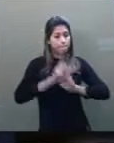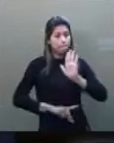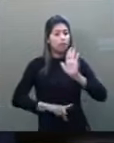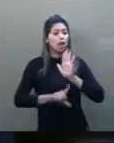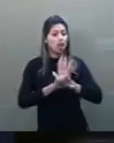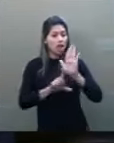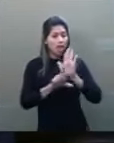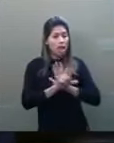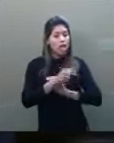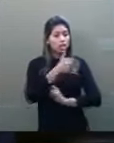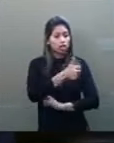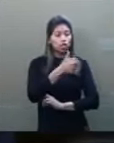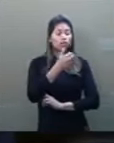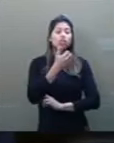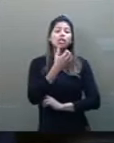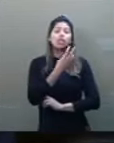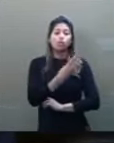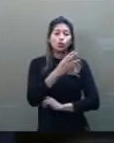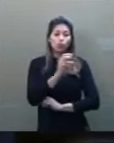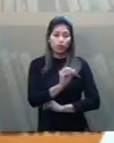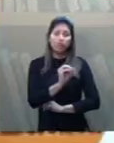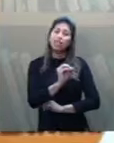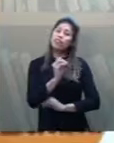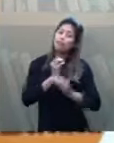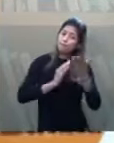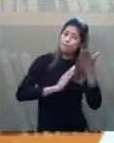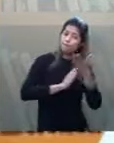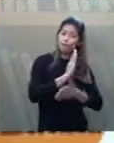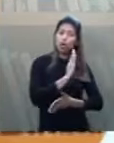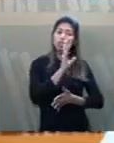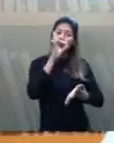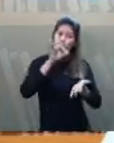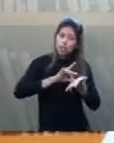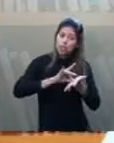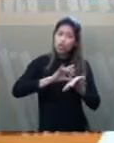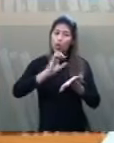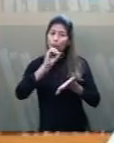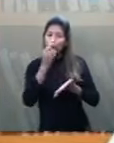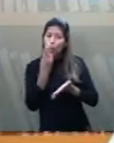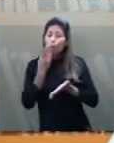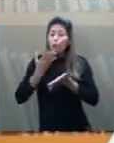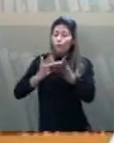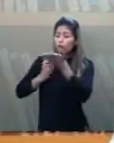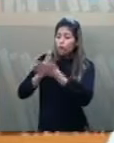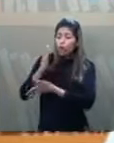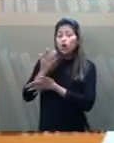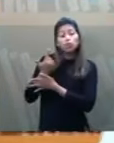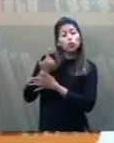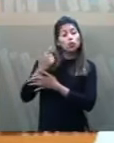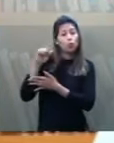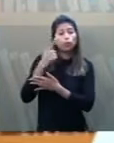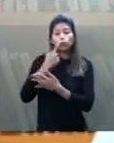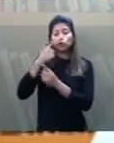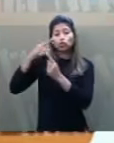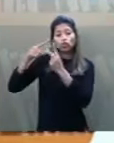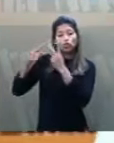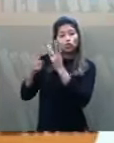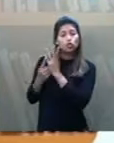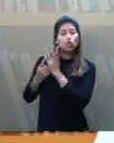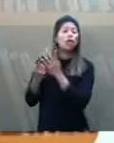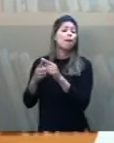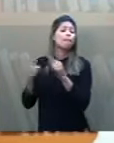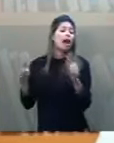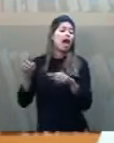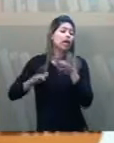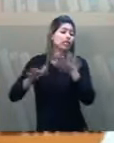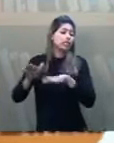ou vota a forma original, ou vota aquela versão que o Senado acabou votando, fazendo